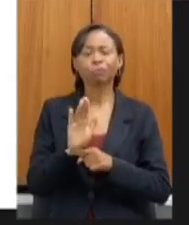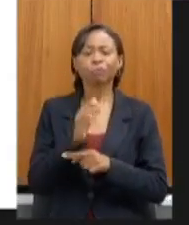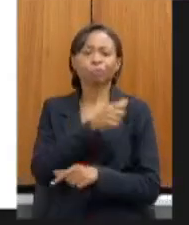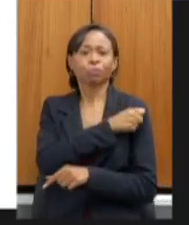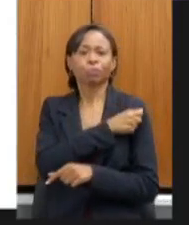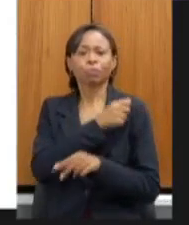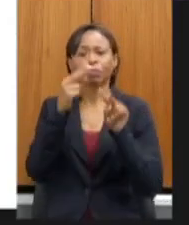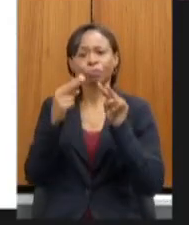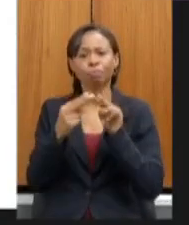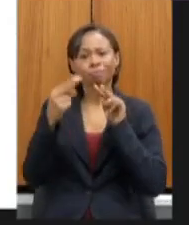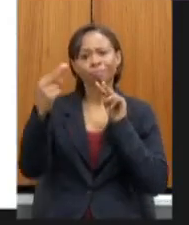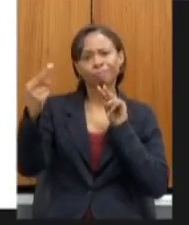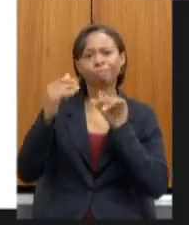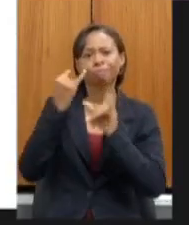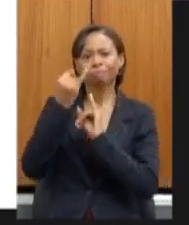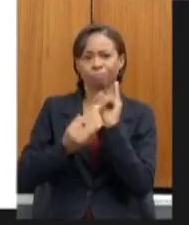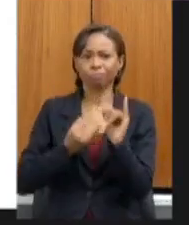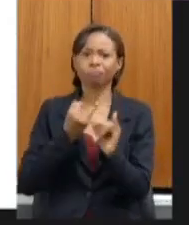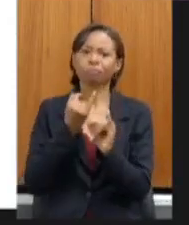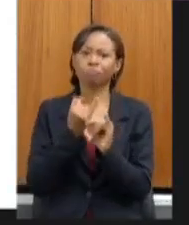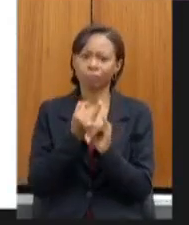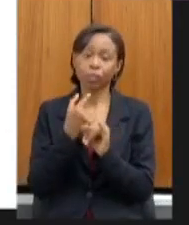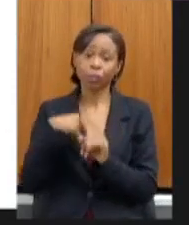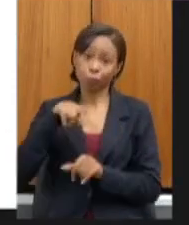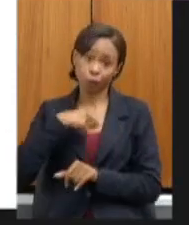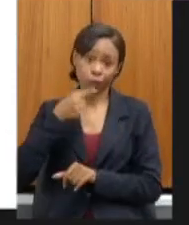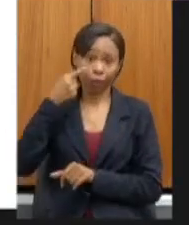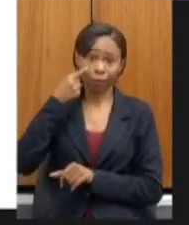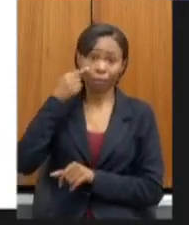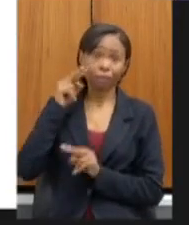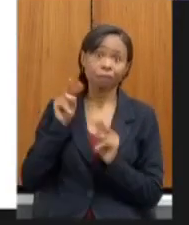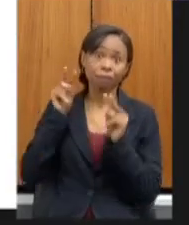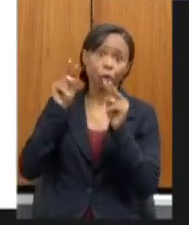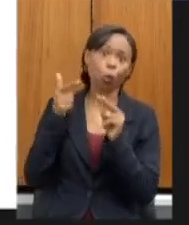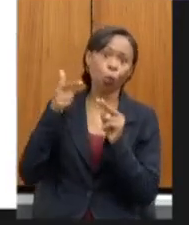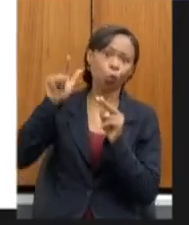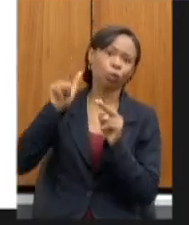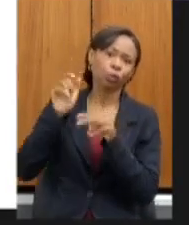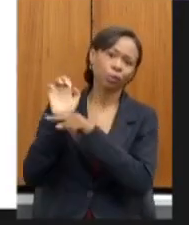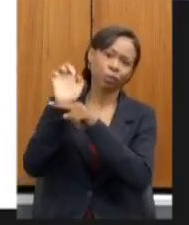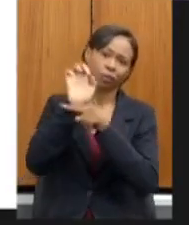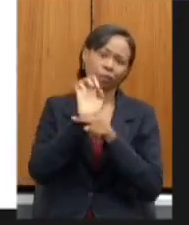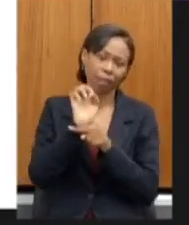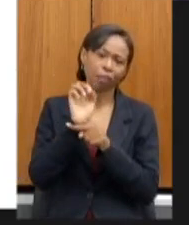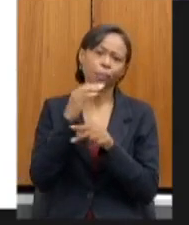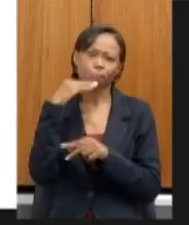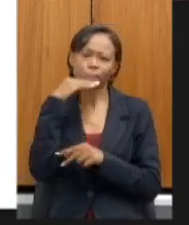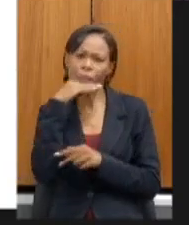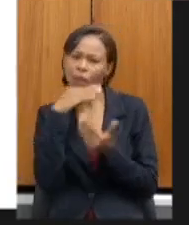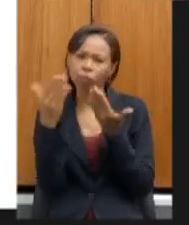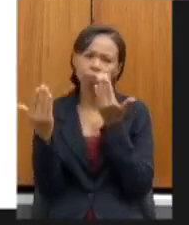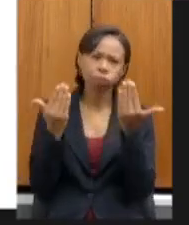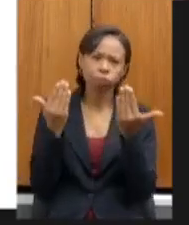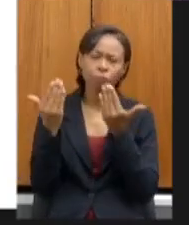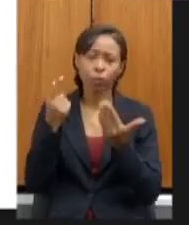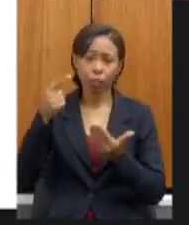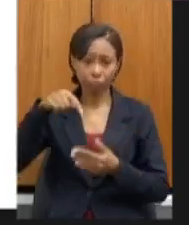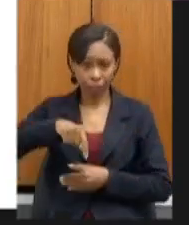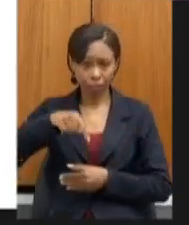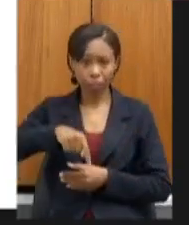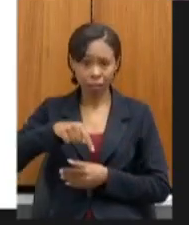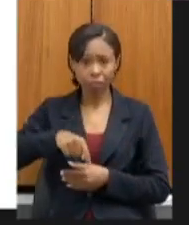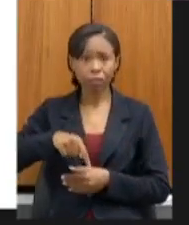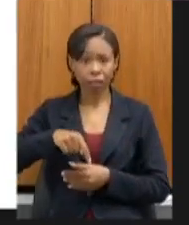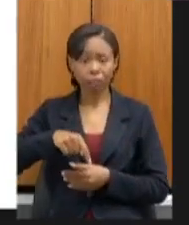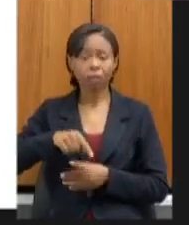também ter esse olhar para fora para conseguir ter essa visão de como a gente vem ter a certeza de que o que a gente